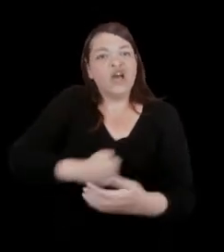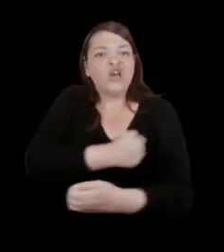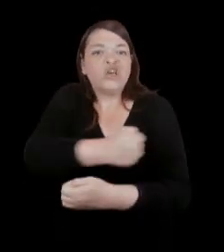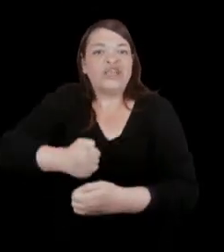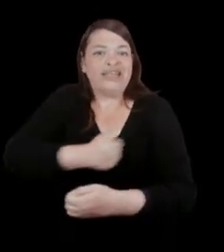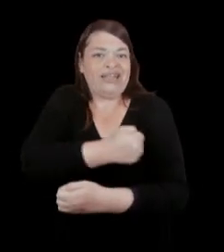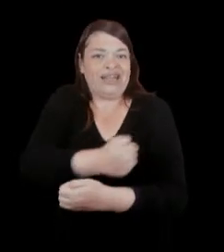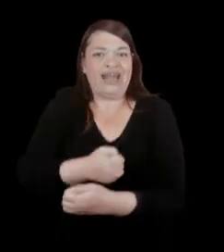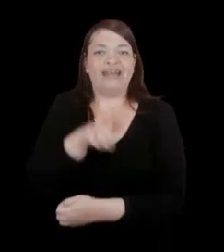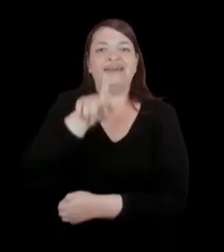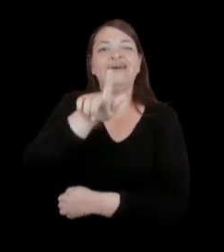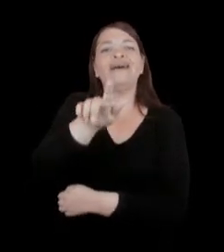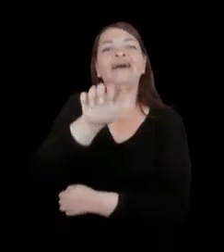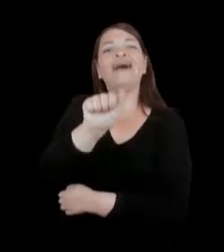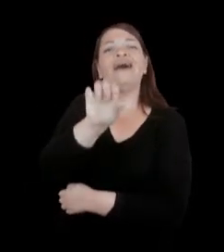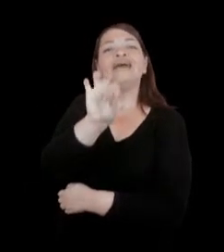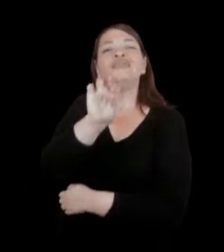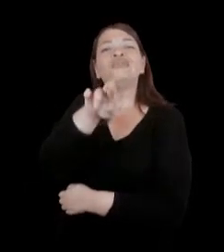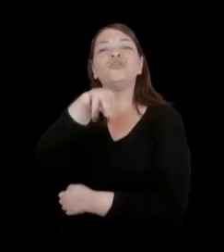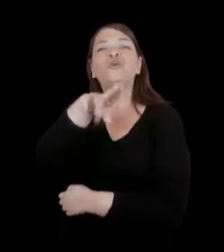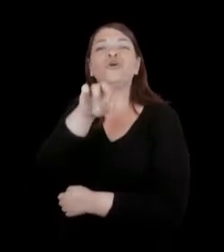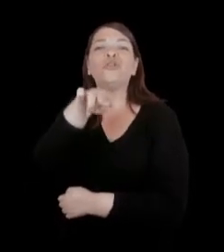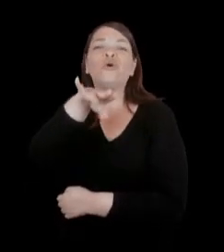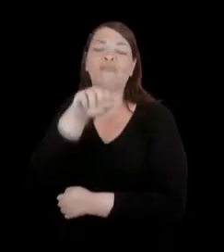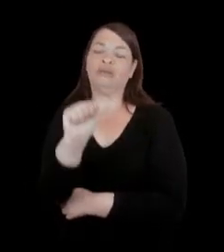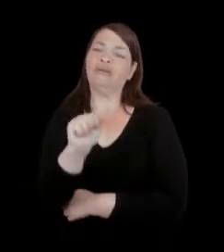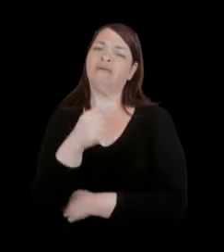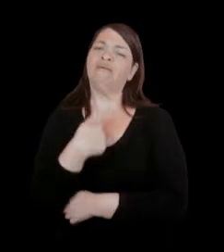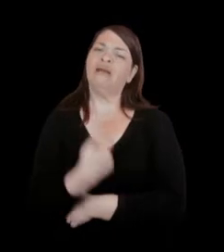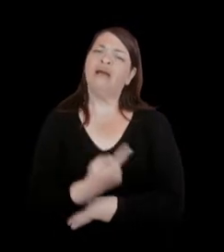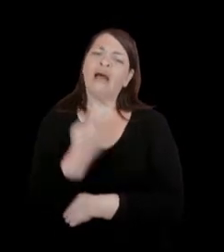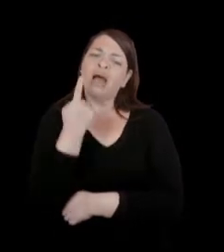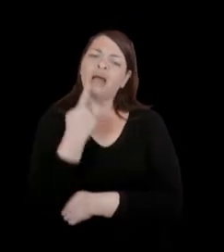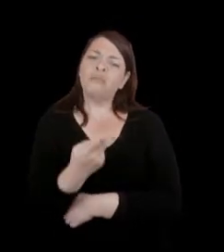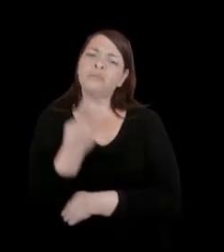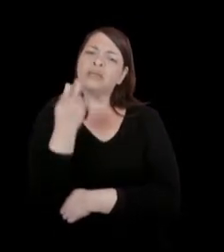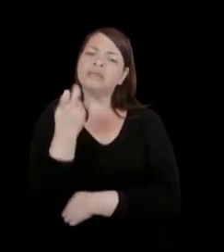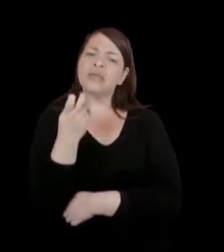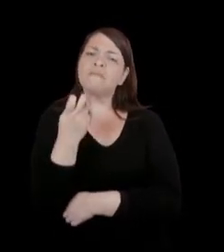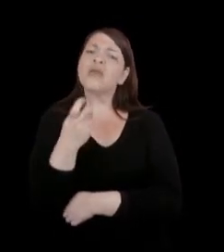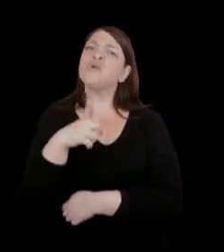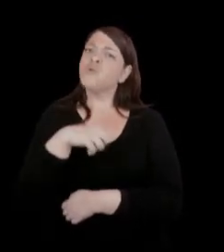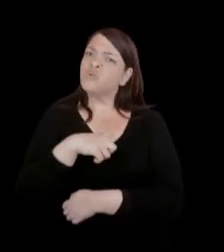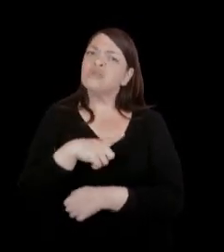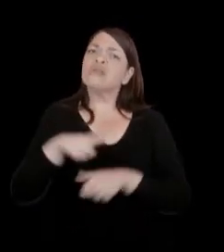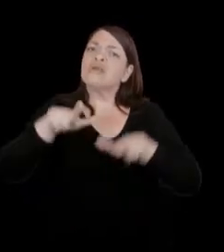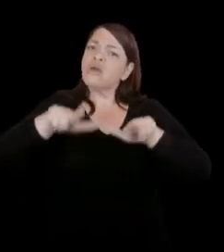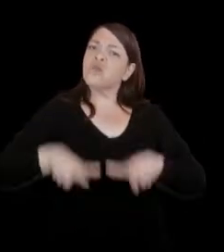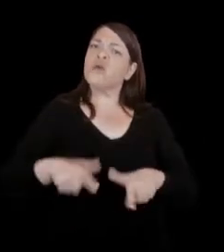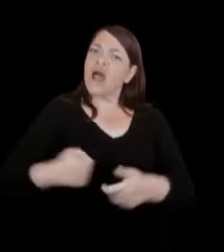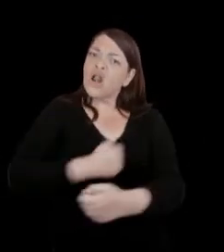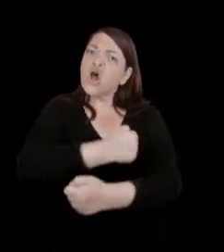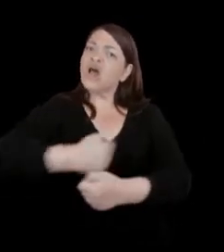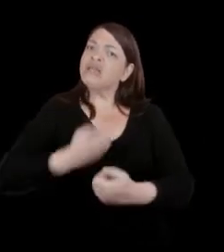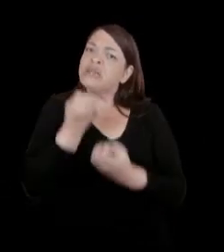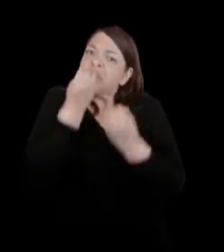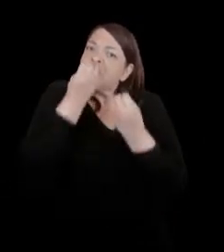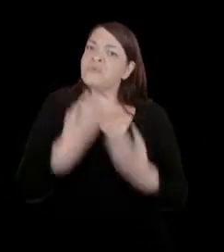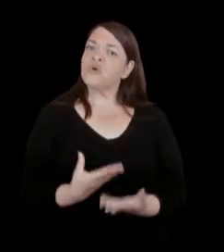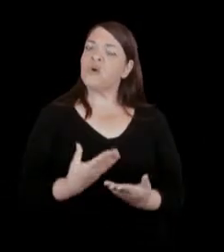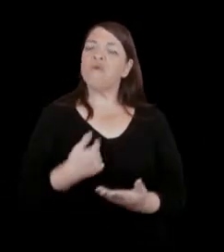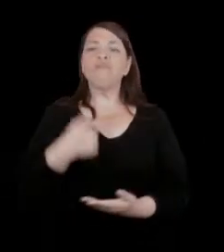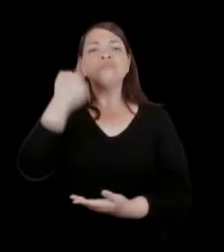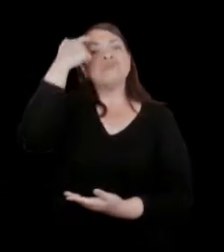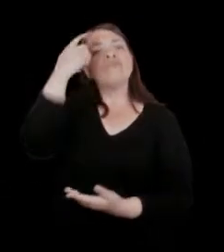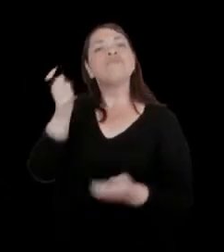espaço. Mas quando a gente se deu conta que a gente teria uma enorme cozinha para atender o espaço de eventos, a pensou, bom, por que não